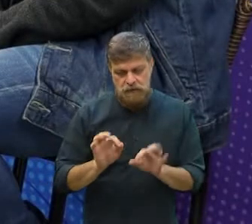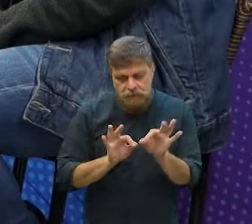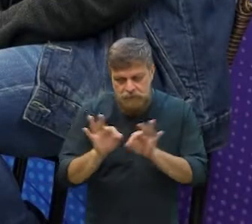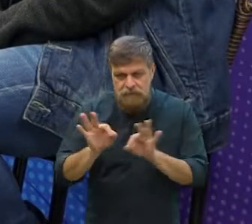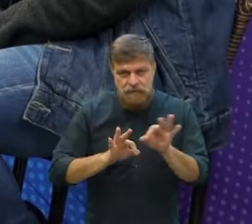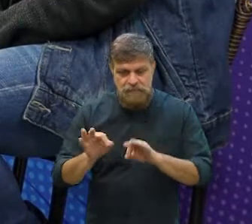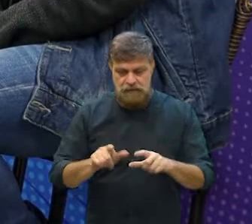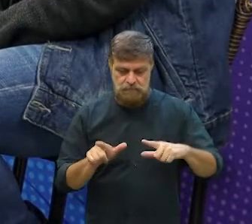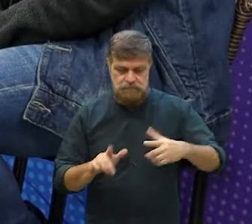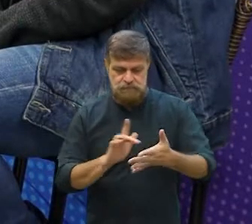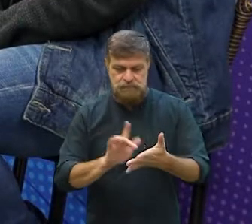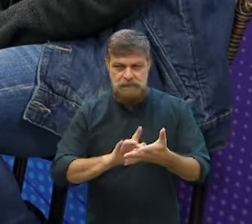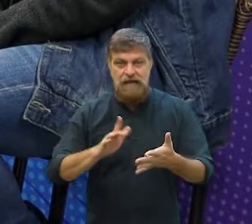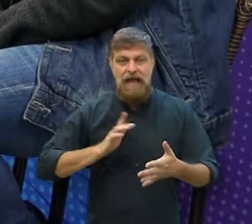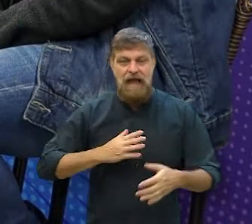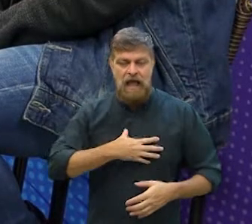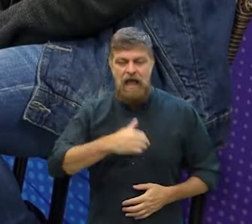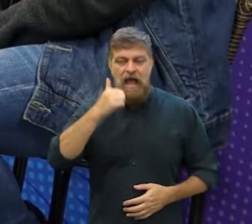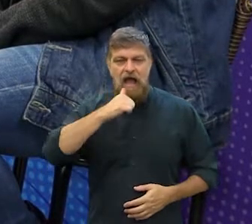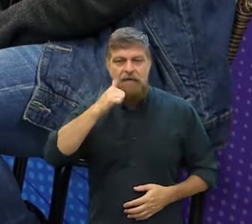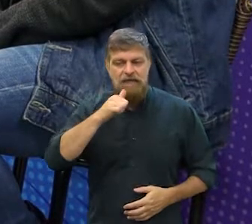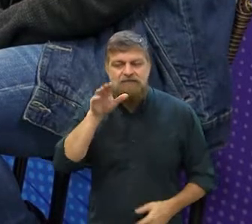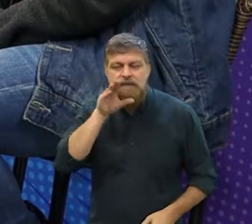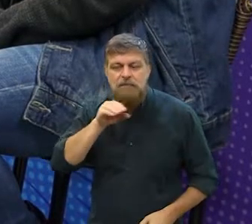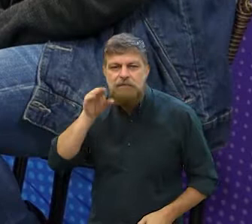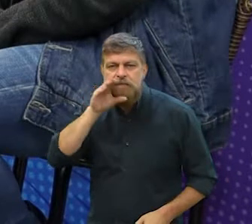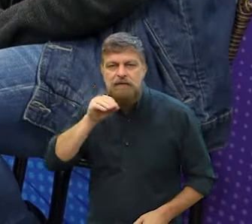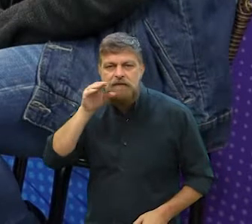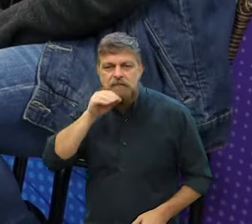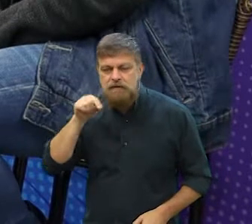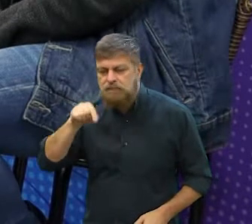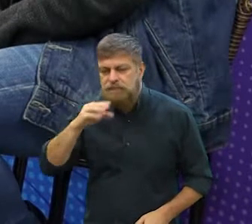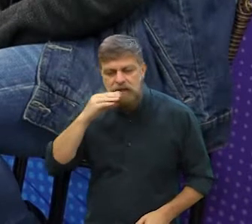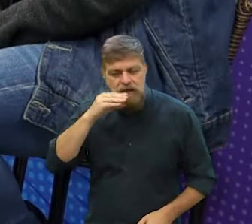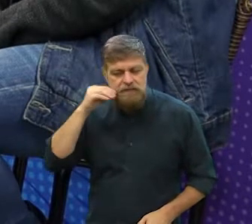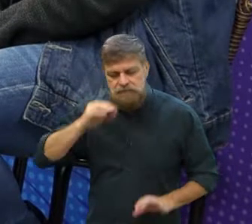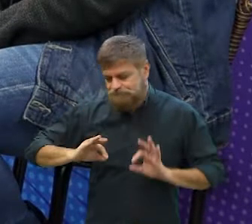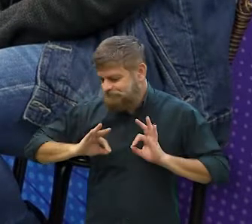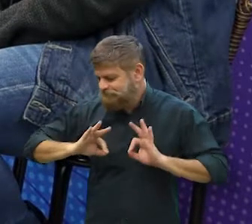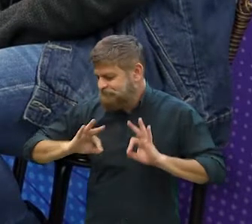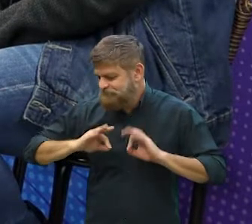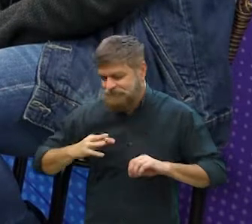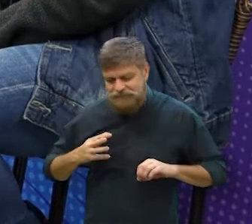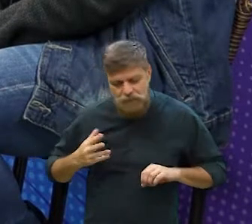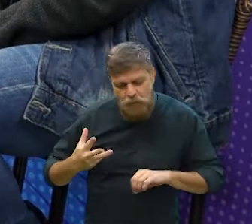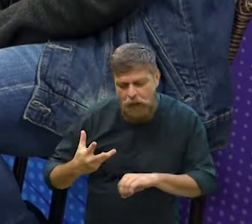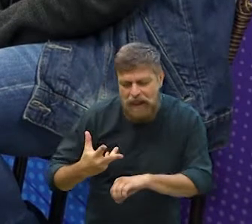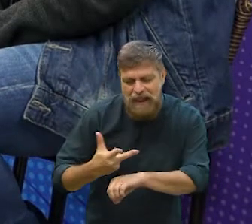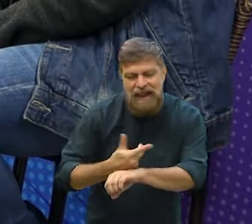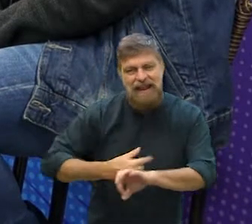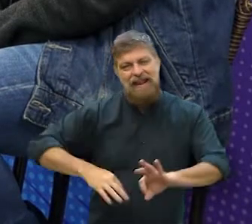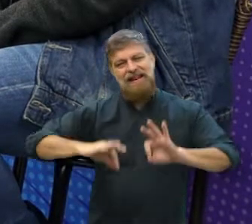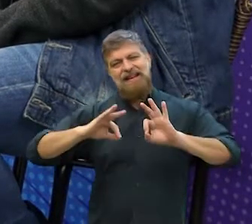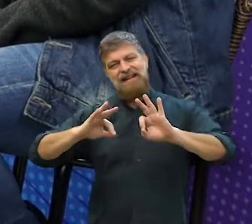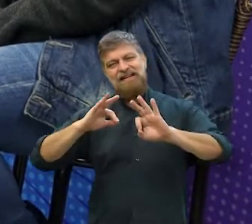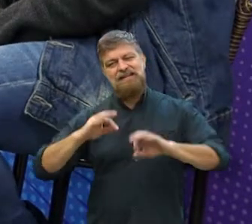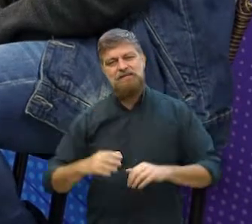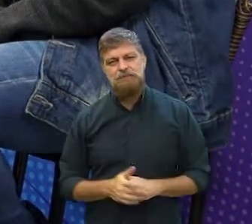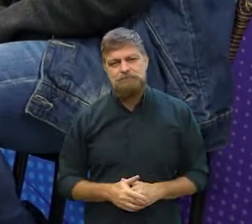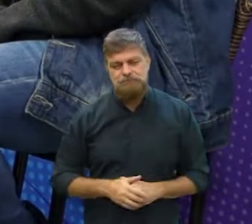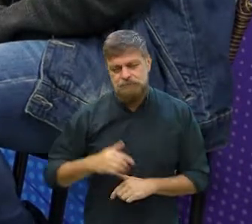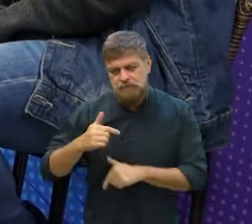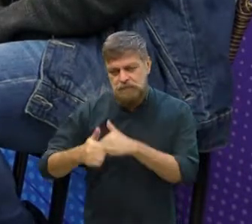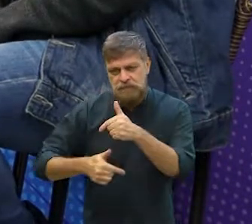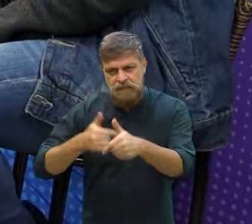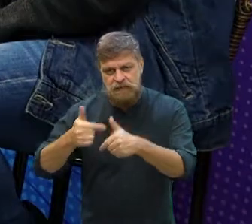trailer, e a minha filha gravou, minha filha fez a locução, tenho uma filha que é atriz de voz, uma adolescente, ficou lindo o trabalho,